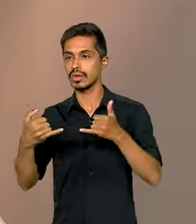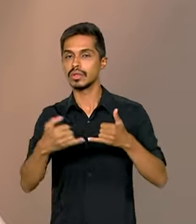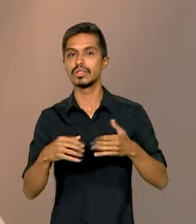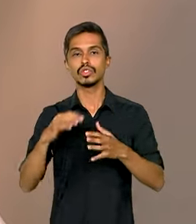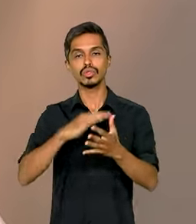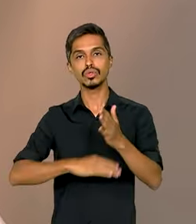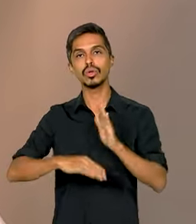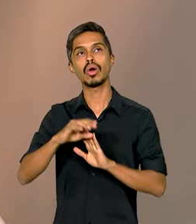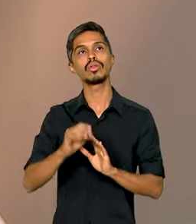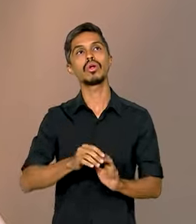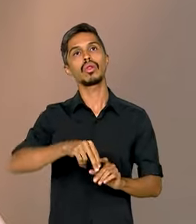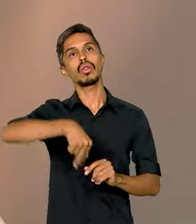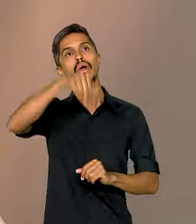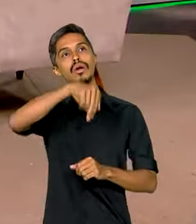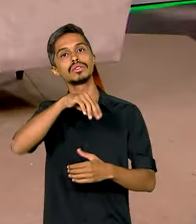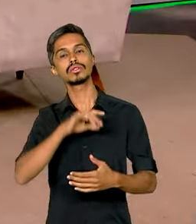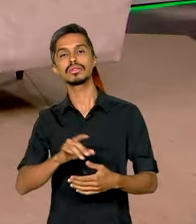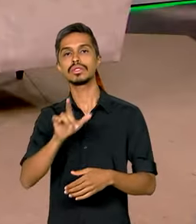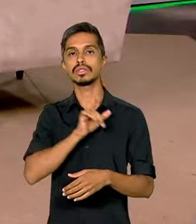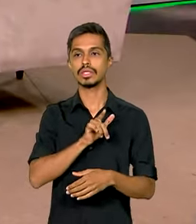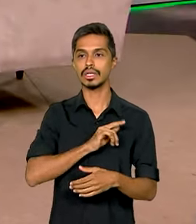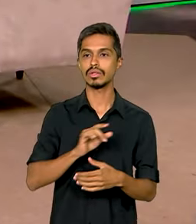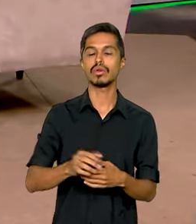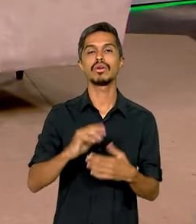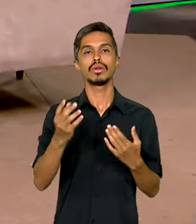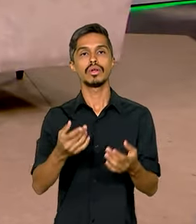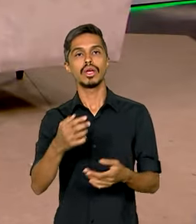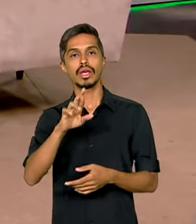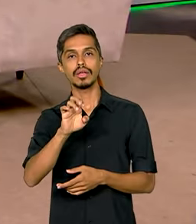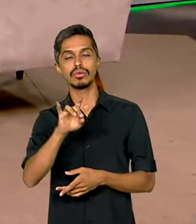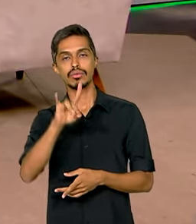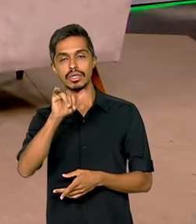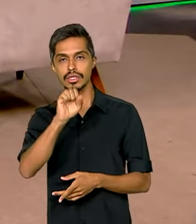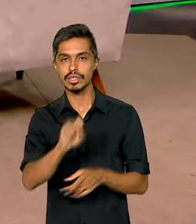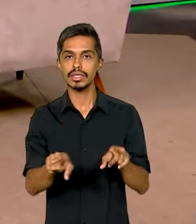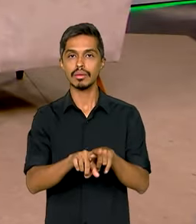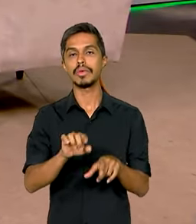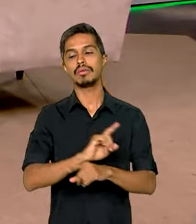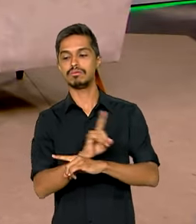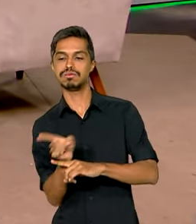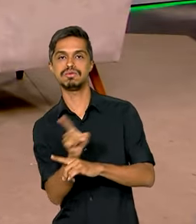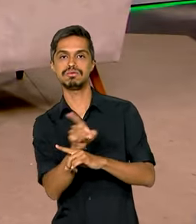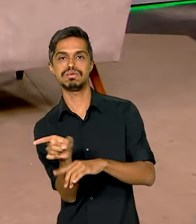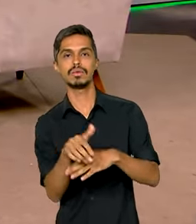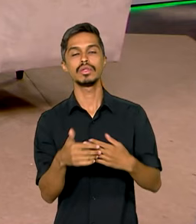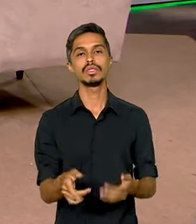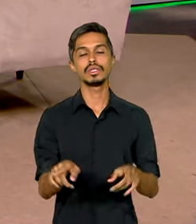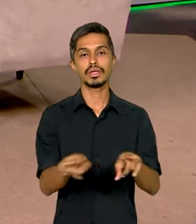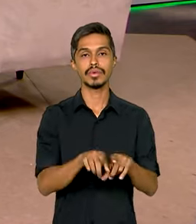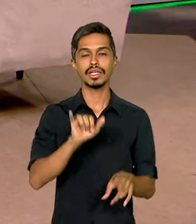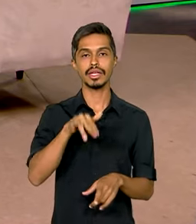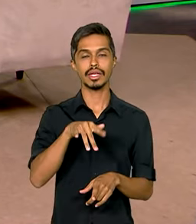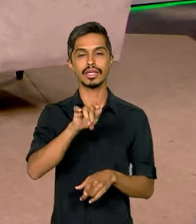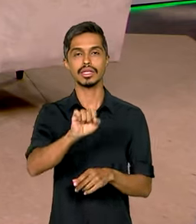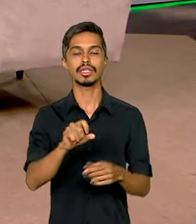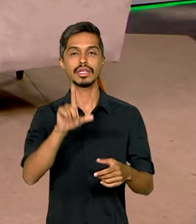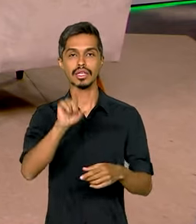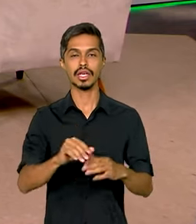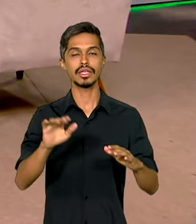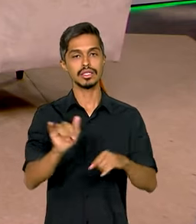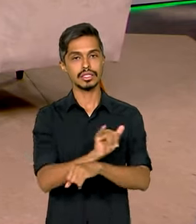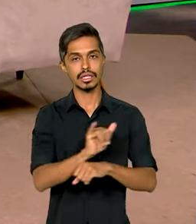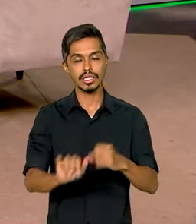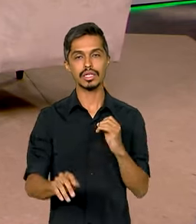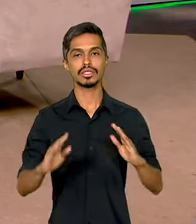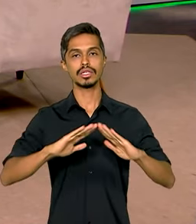Norte com redundância, internet e velocidade. Assim como também a ENEC, que é a Estratégia Nacional das Escolas Conectadas,